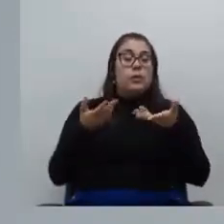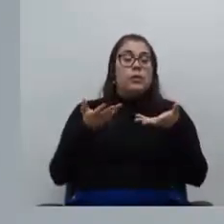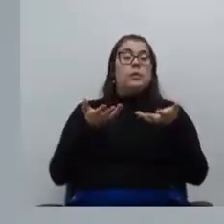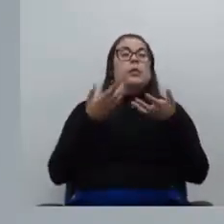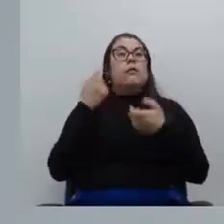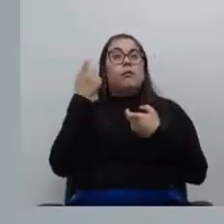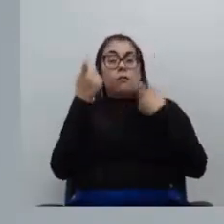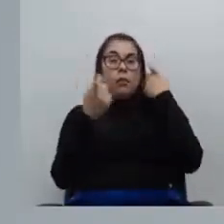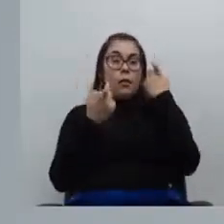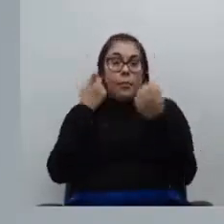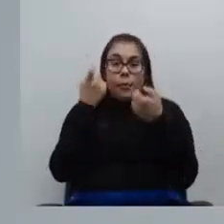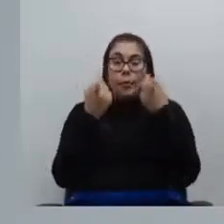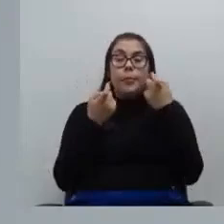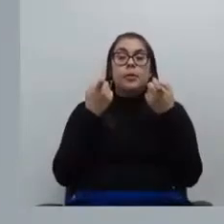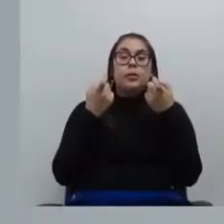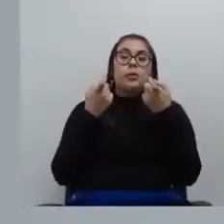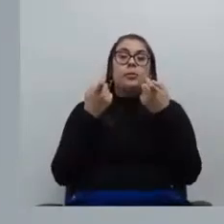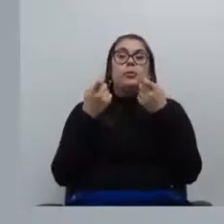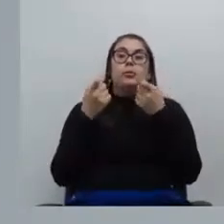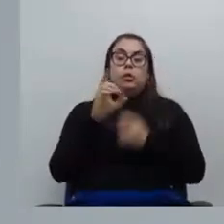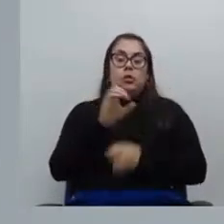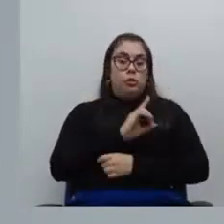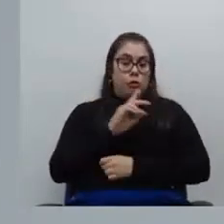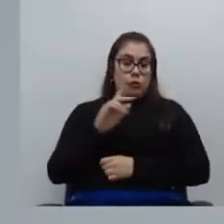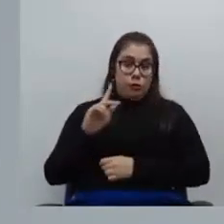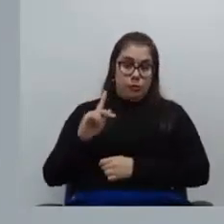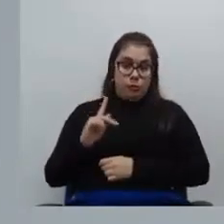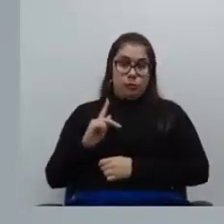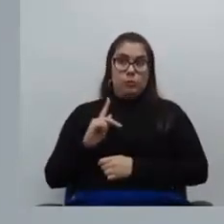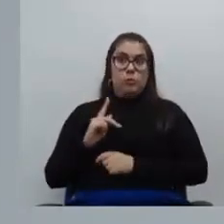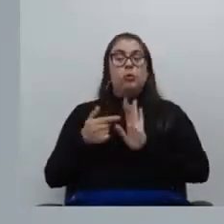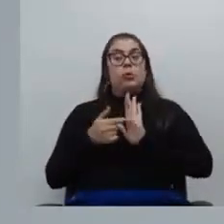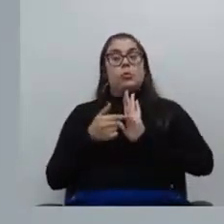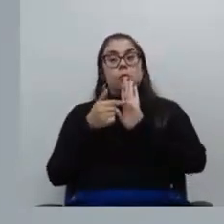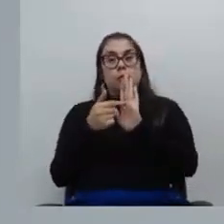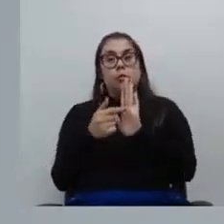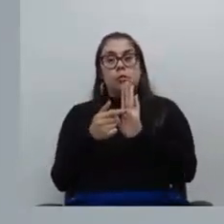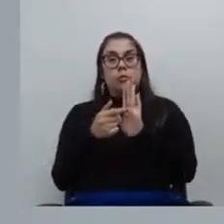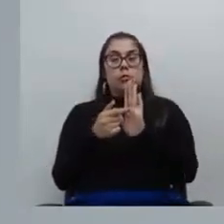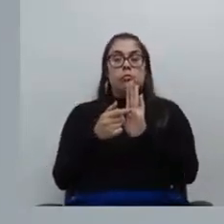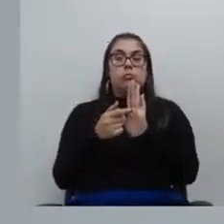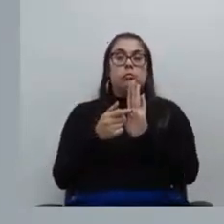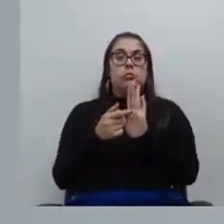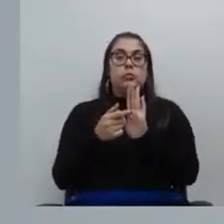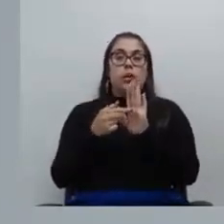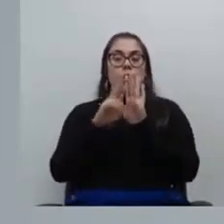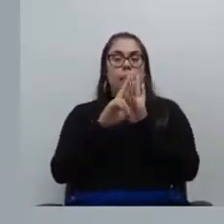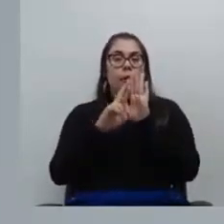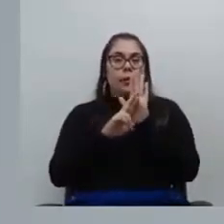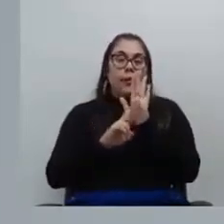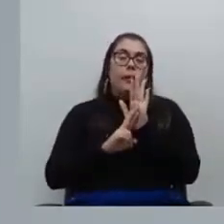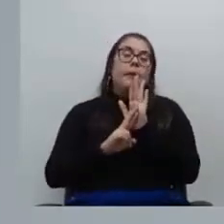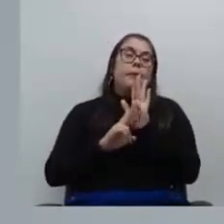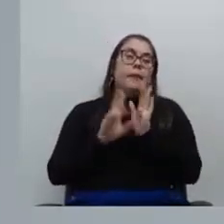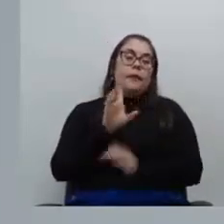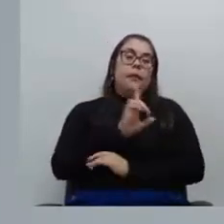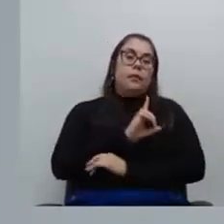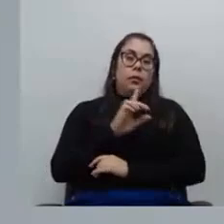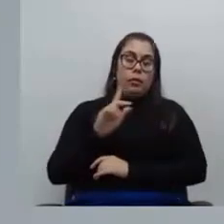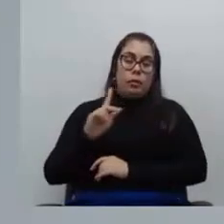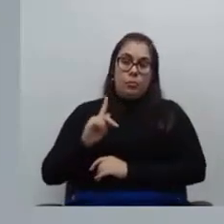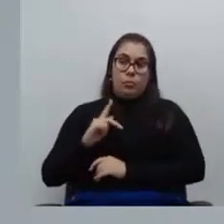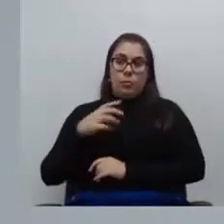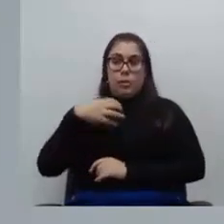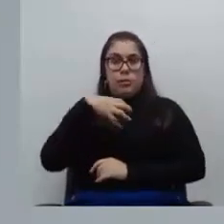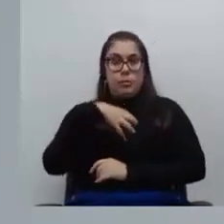essa preocupação aqui para os defensores e defensoras e pontuando que esse é um dos critérios inclusive utilizados pela Defensoria Pública da Bahia